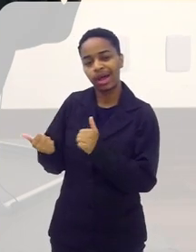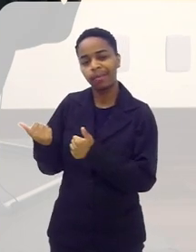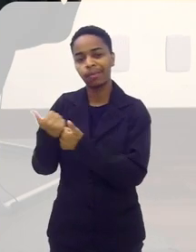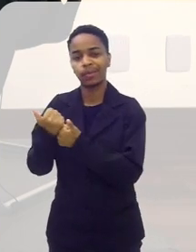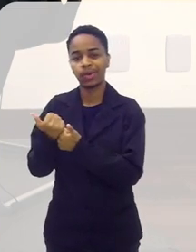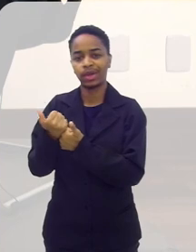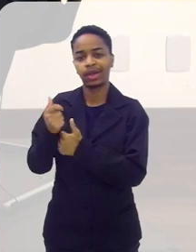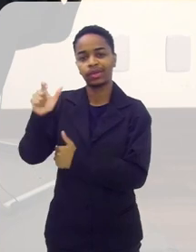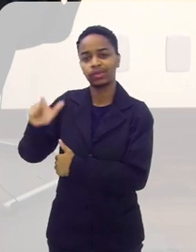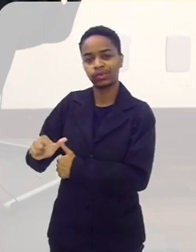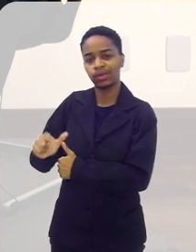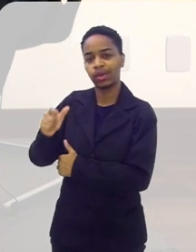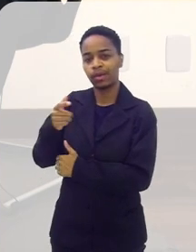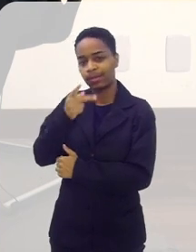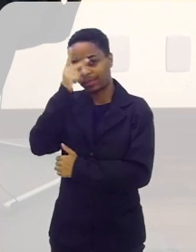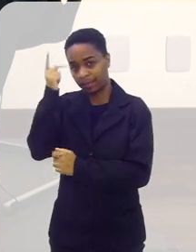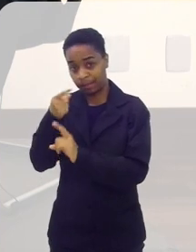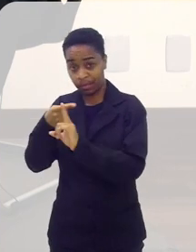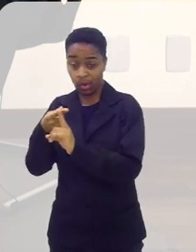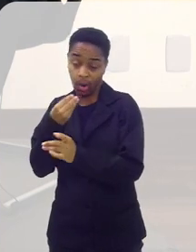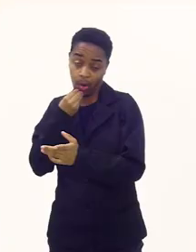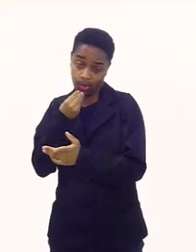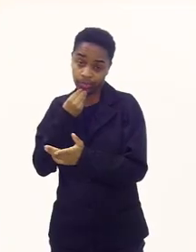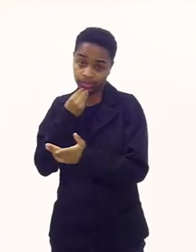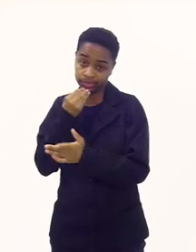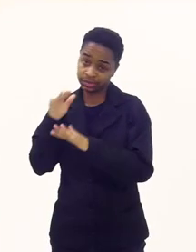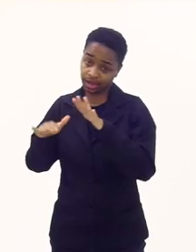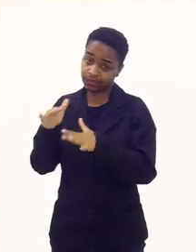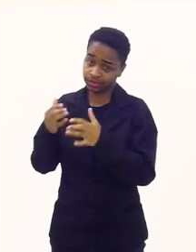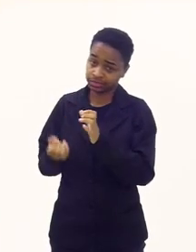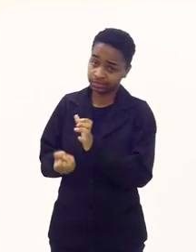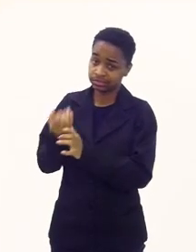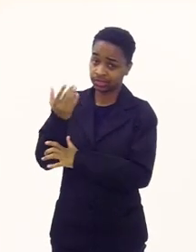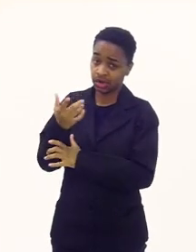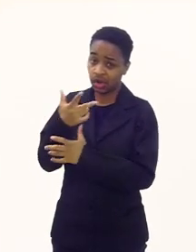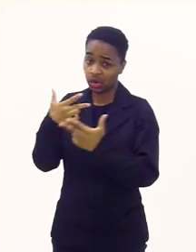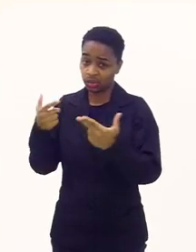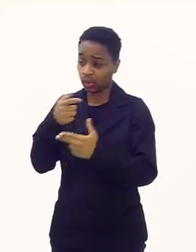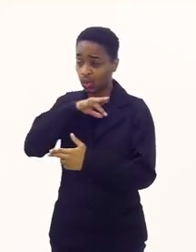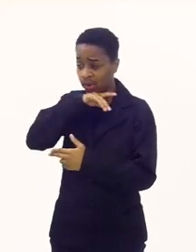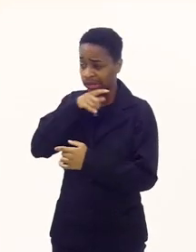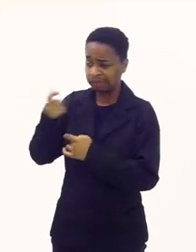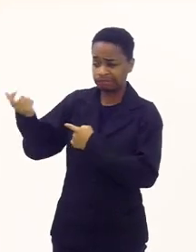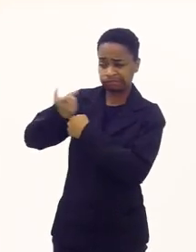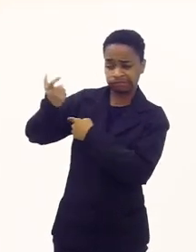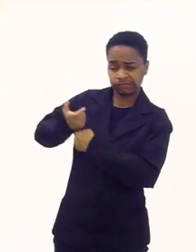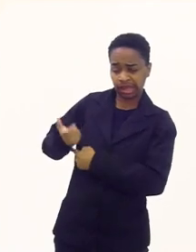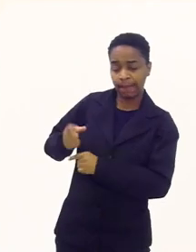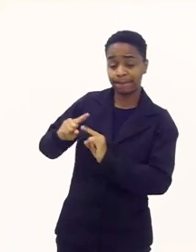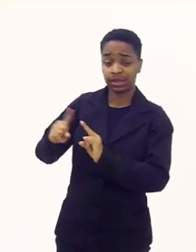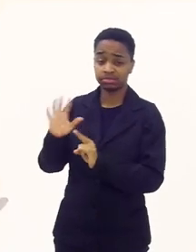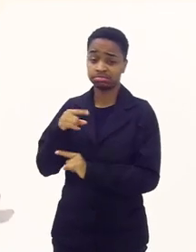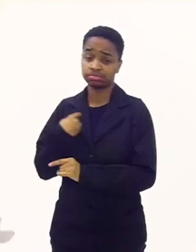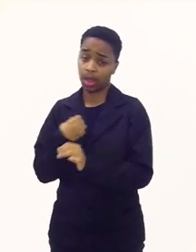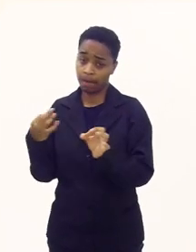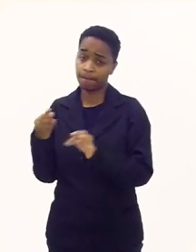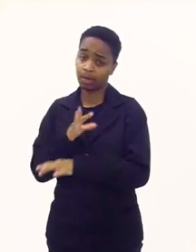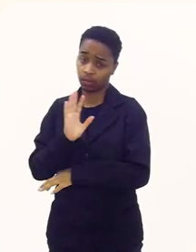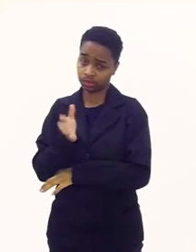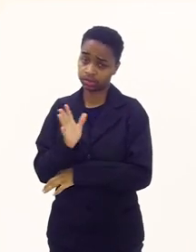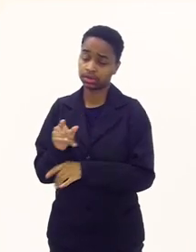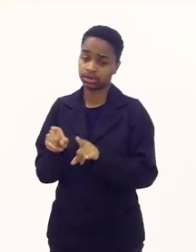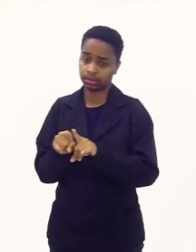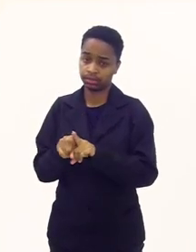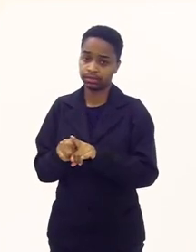Nós estamos do lado do mocinho. É óbvio que deve aparecer o lado do bandido bombardeando a gente do outro lado, mas a gente está pronto para isso também.